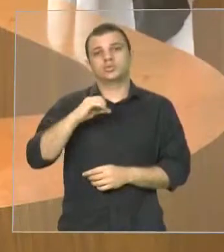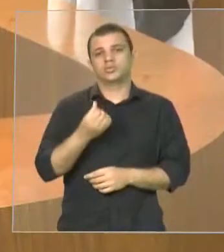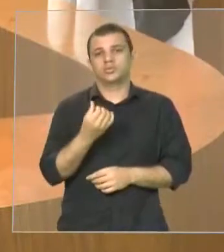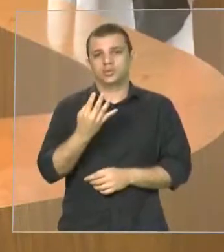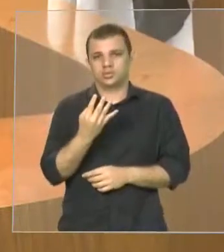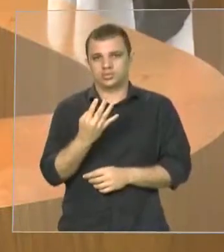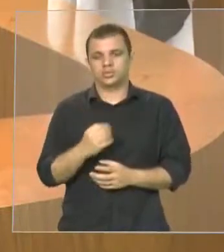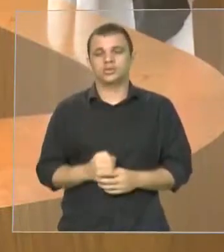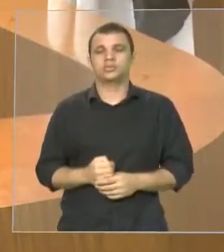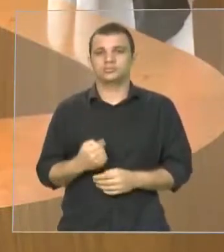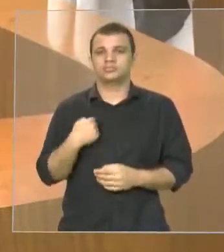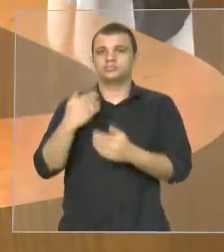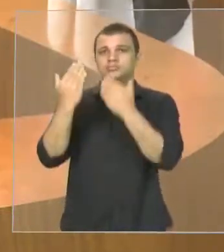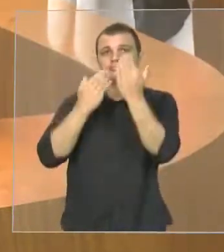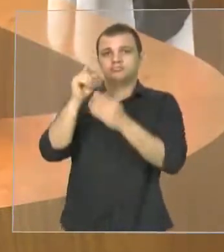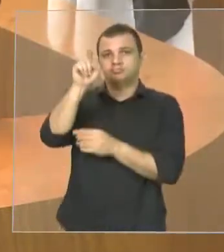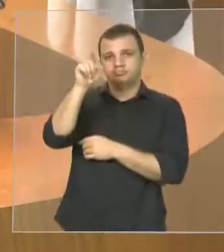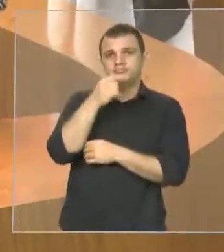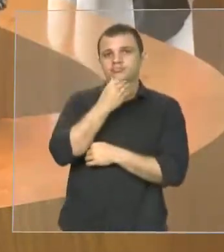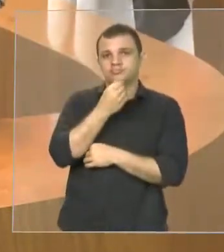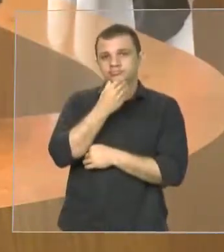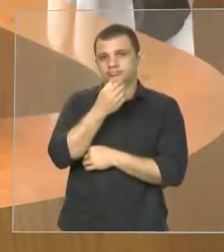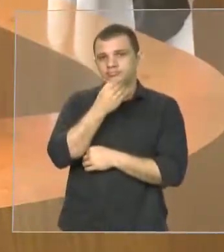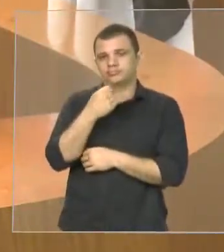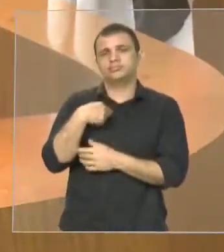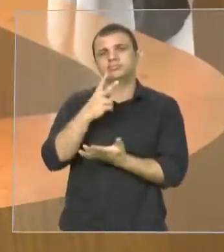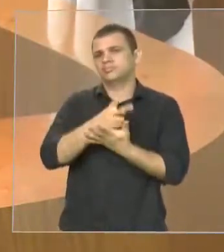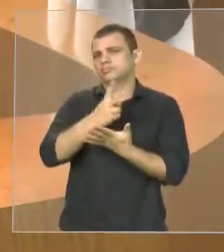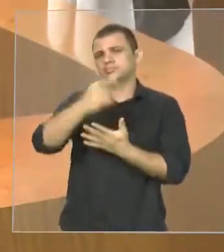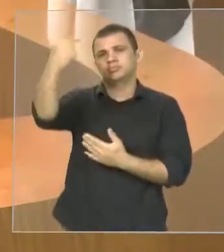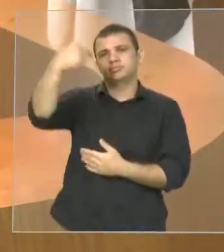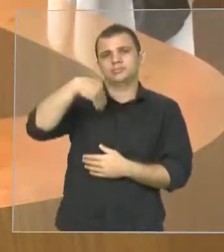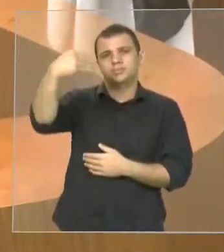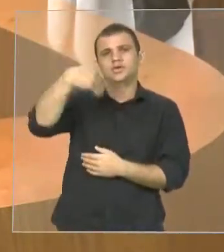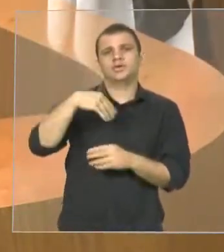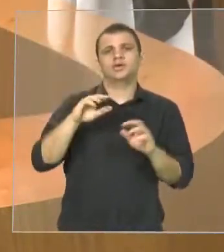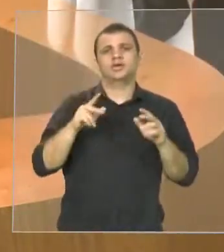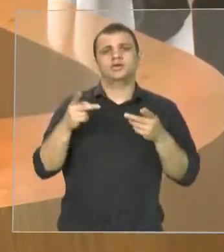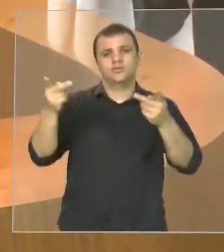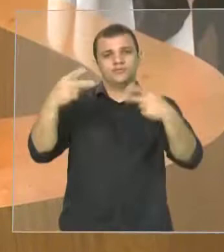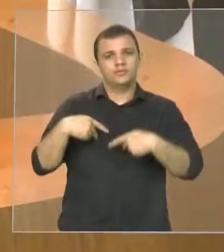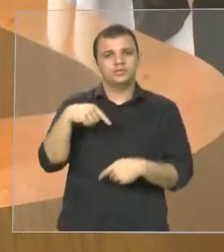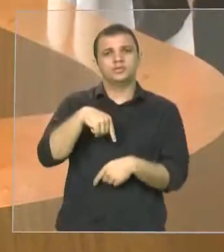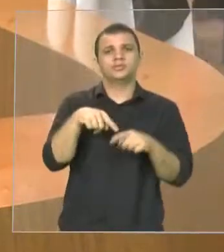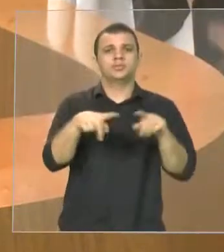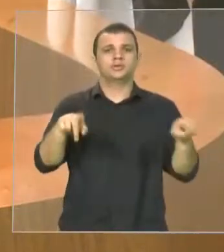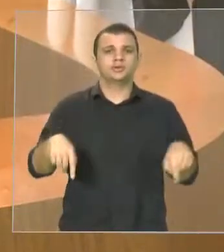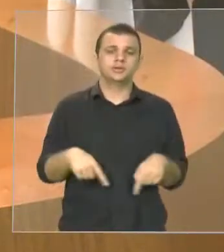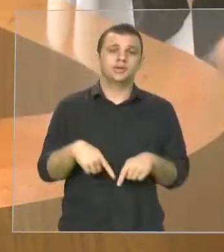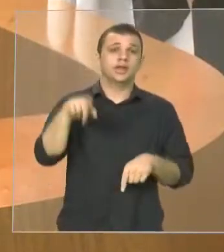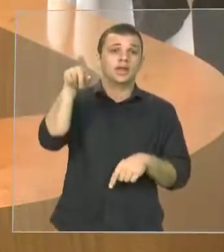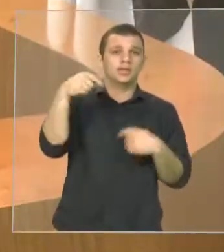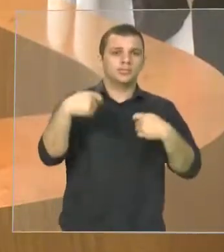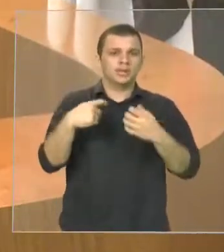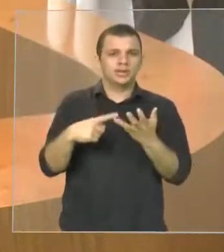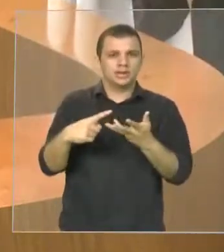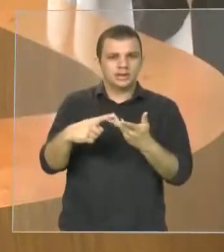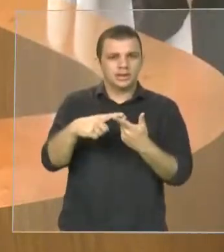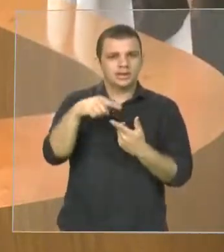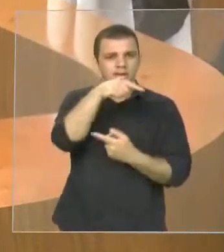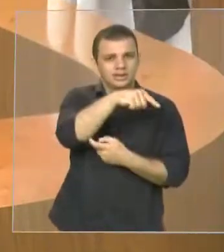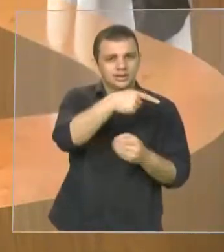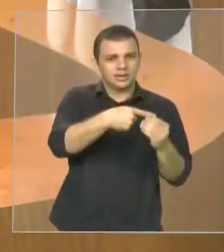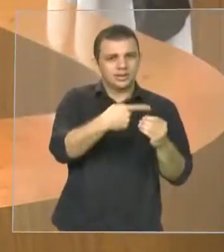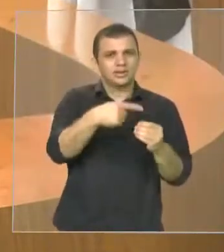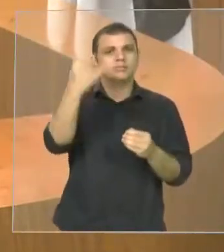-candidato a prefeito que está sempre aqui no meu gabinete trazendo as necessidades deste município